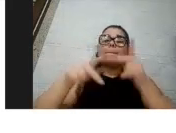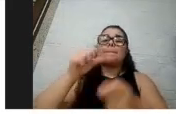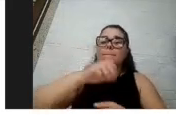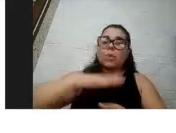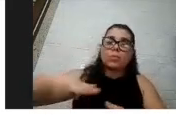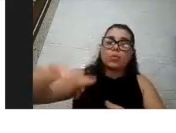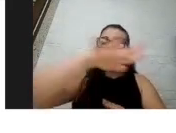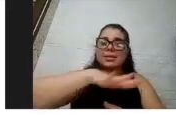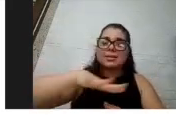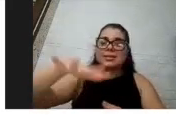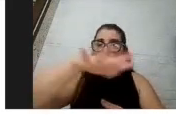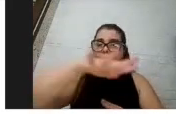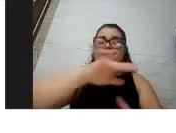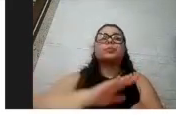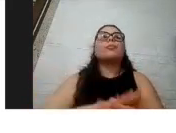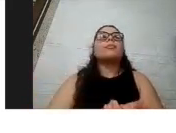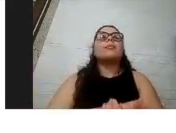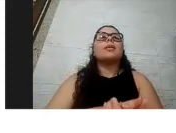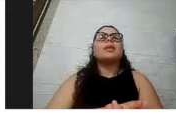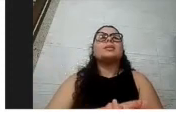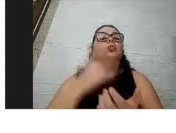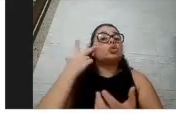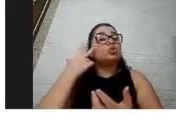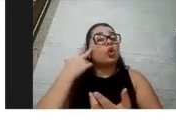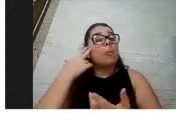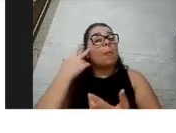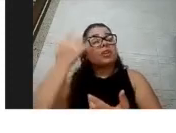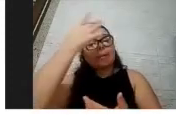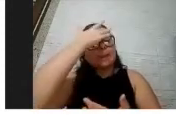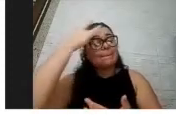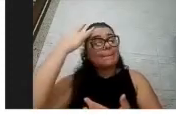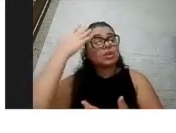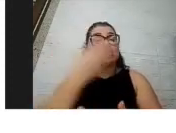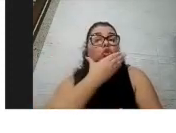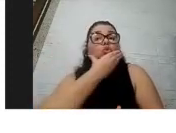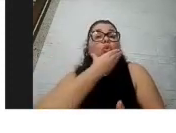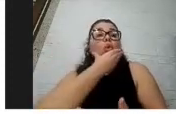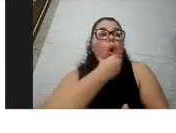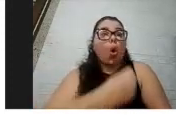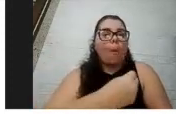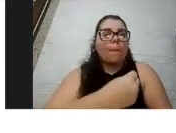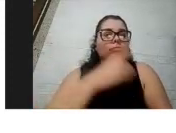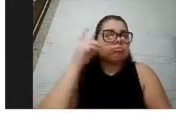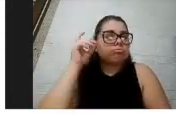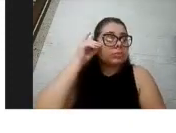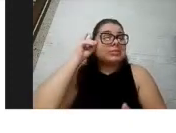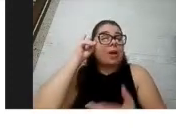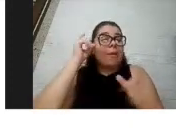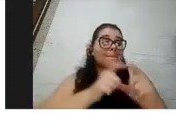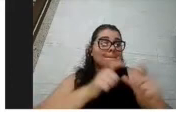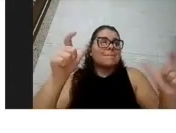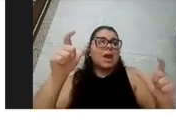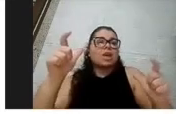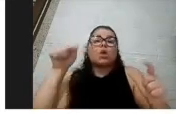homens com síndrome de Down então nas pessoas do sexo masculino é maior do que no sexo feminino isso também